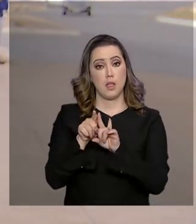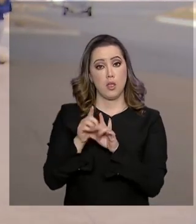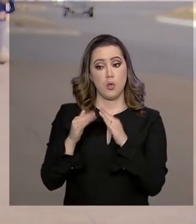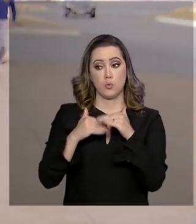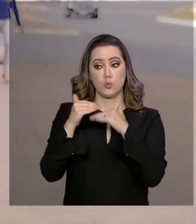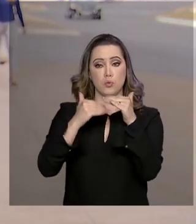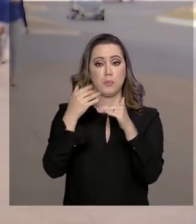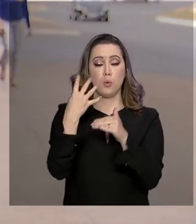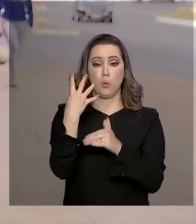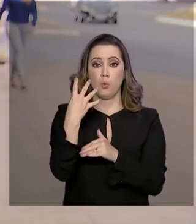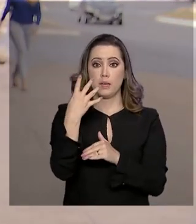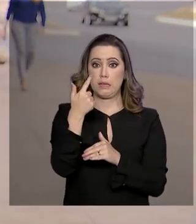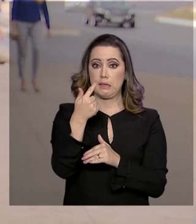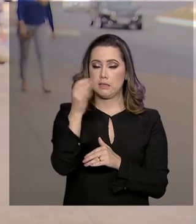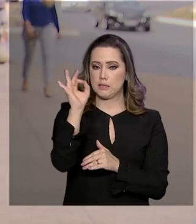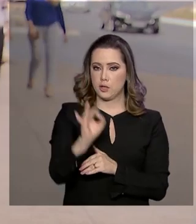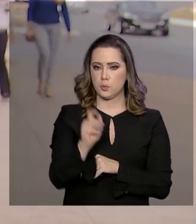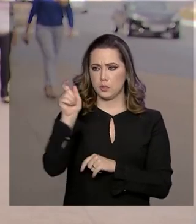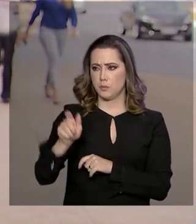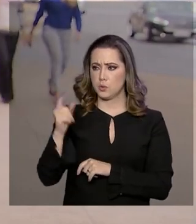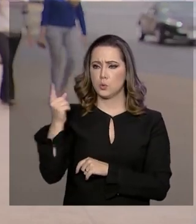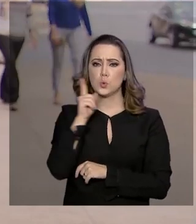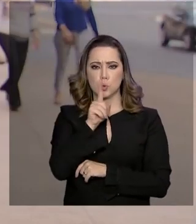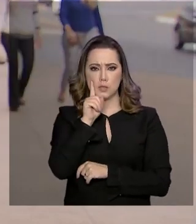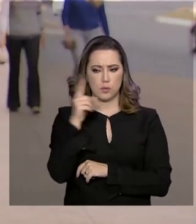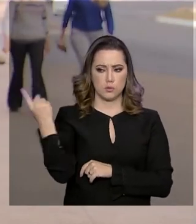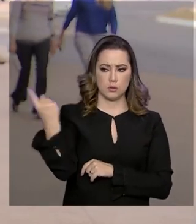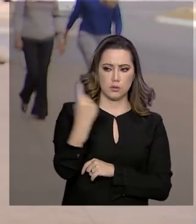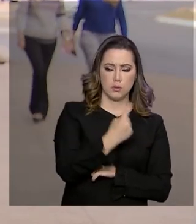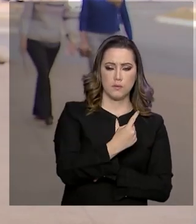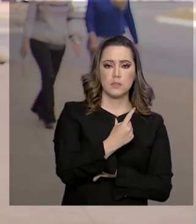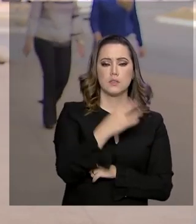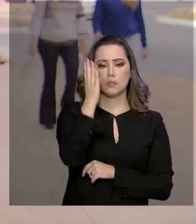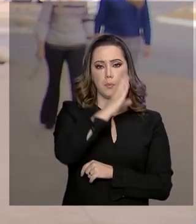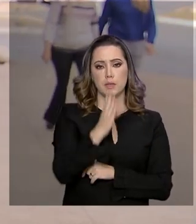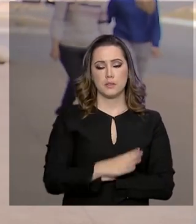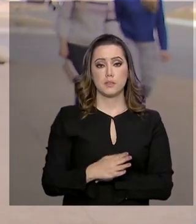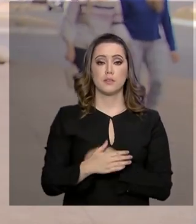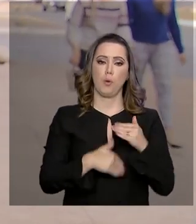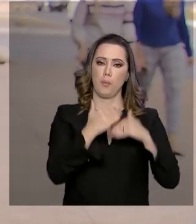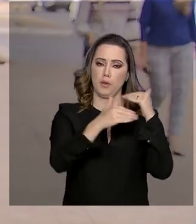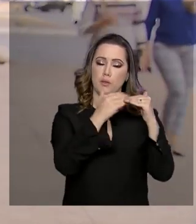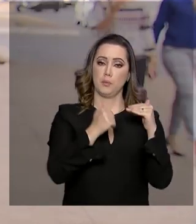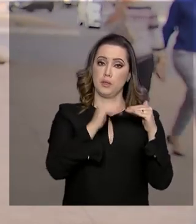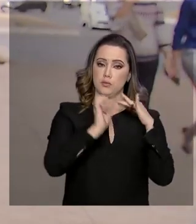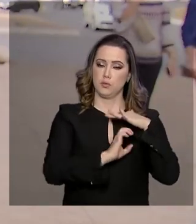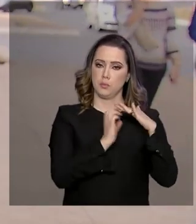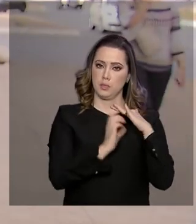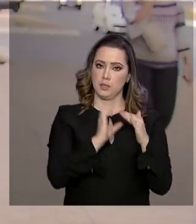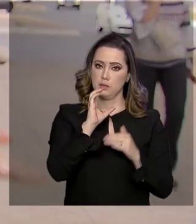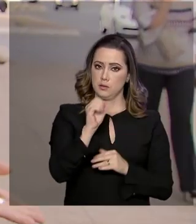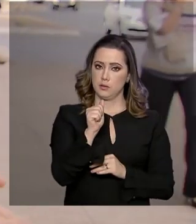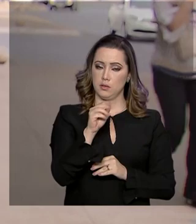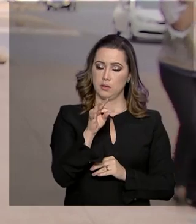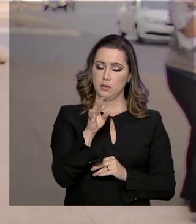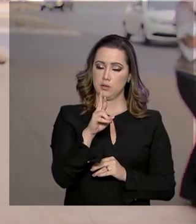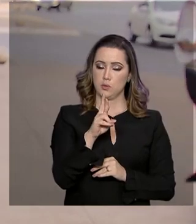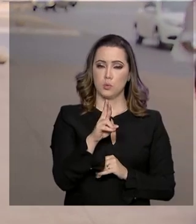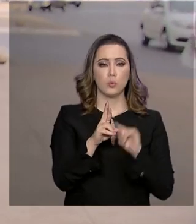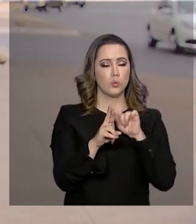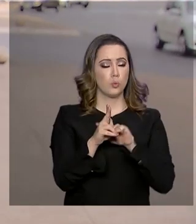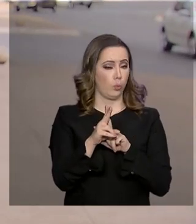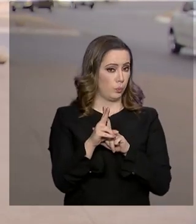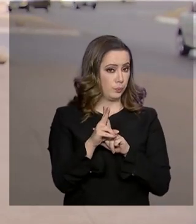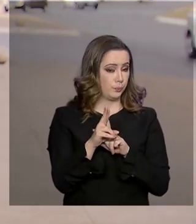47%. Essa tendência levou um aumento de inscrições no Cadastur. Para se ter uma ideia, de janeiro a